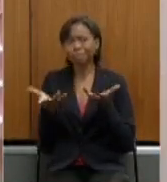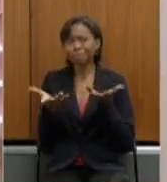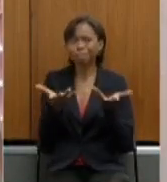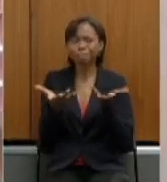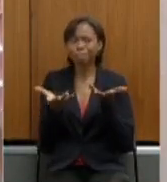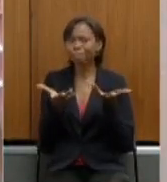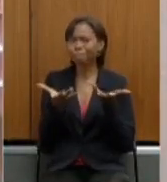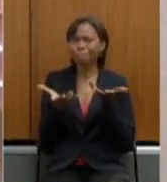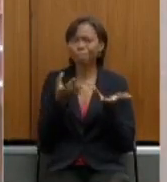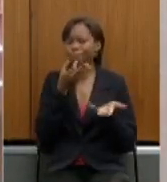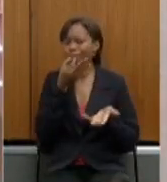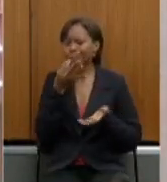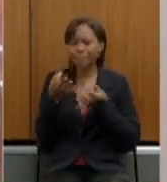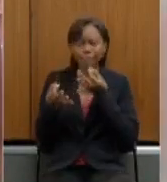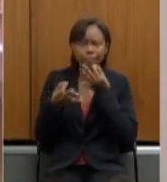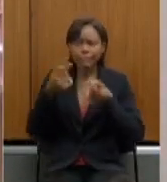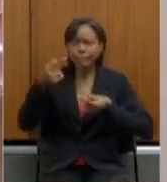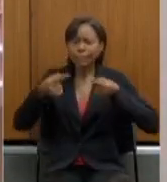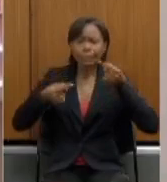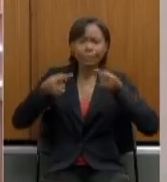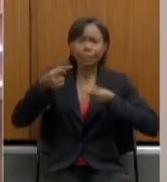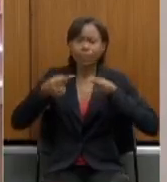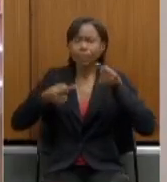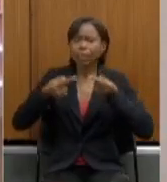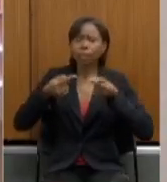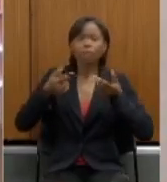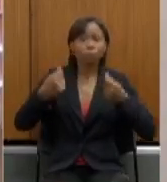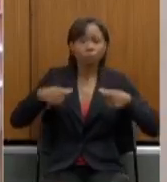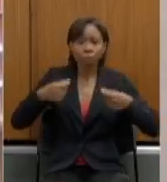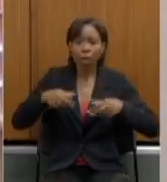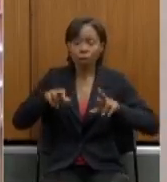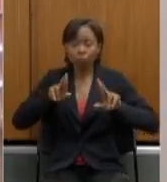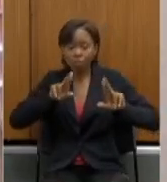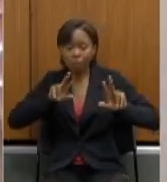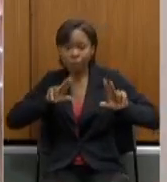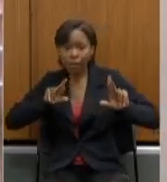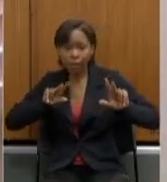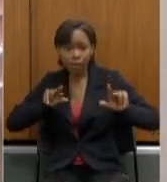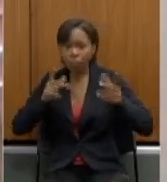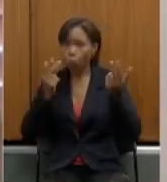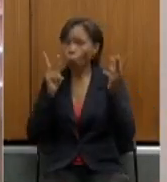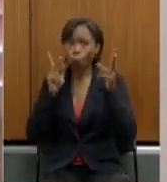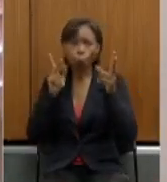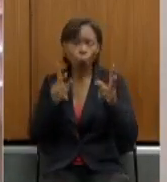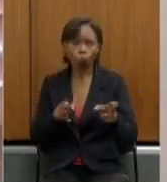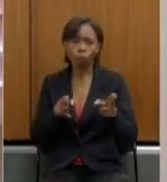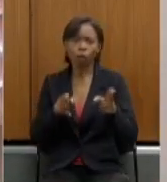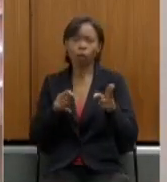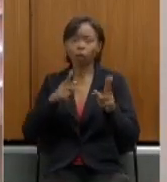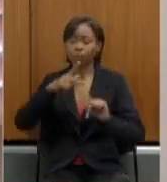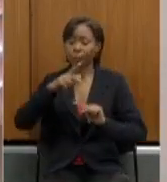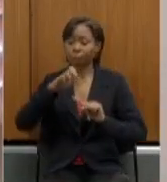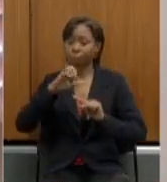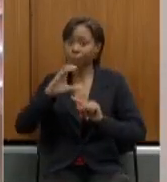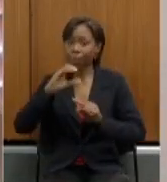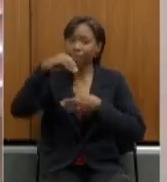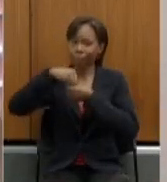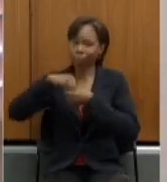que ter também essa mesma diferença nas PECs dos estados